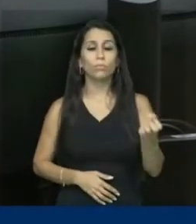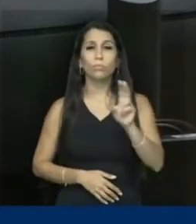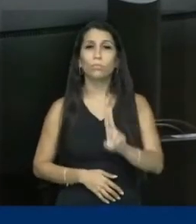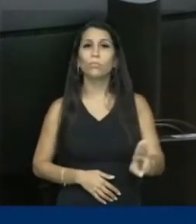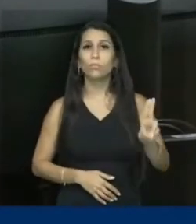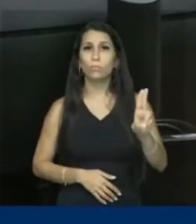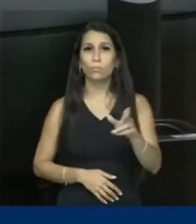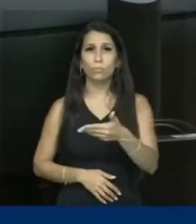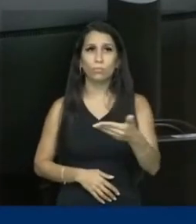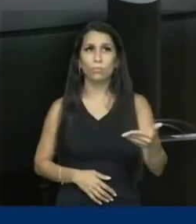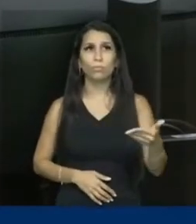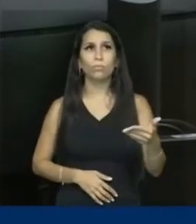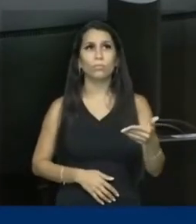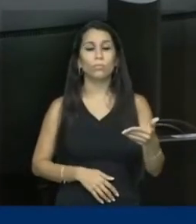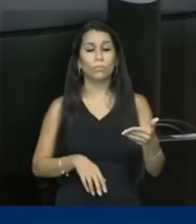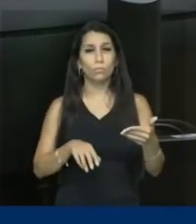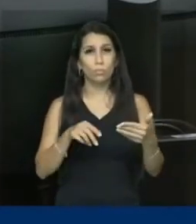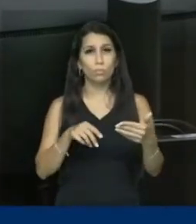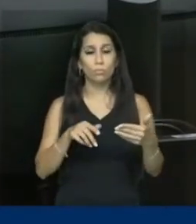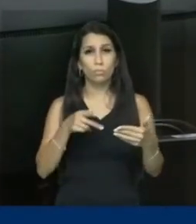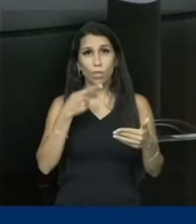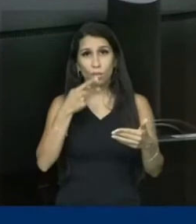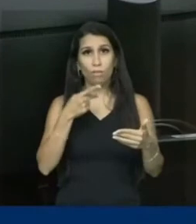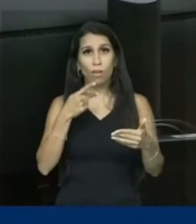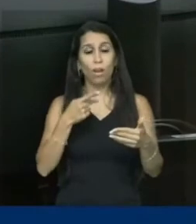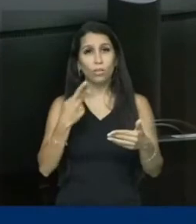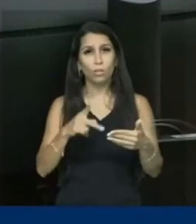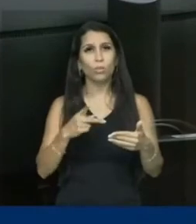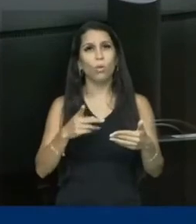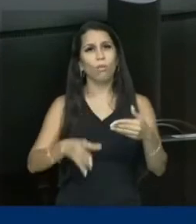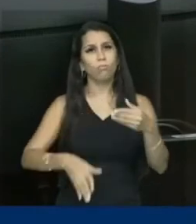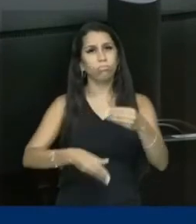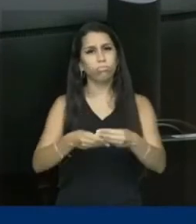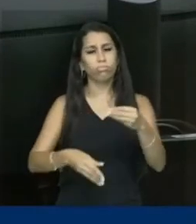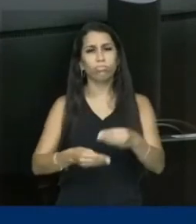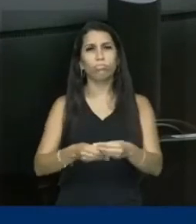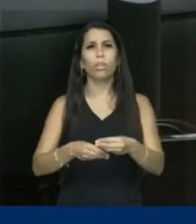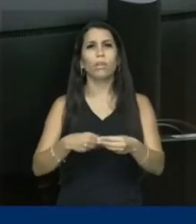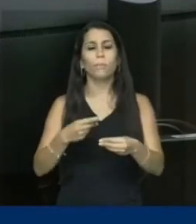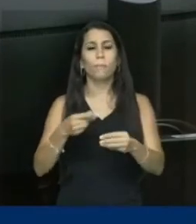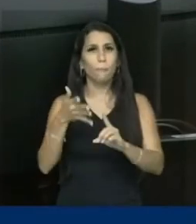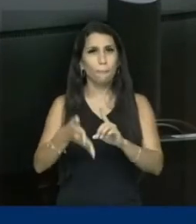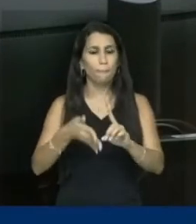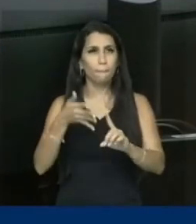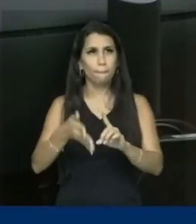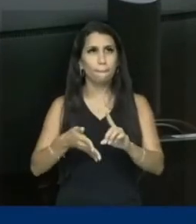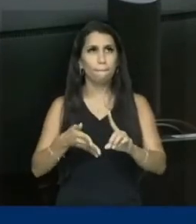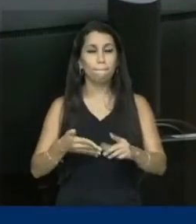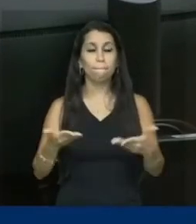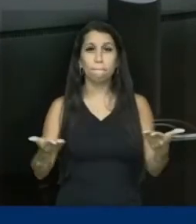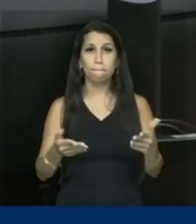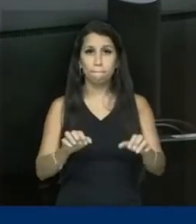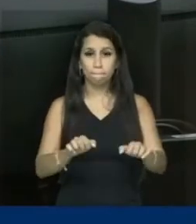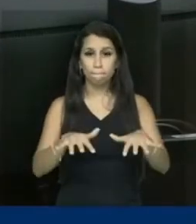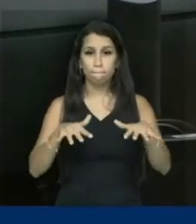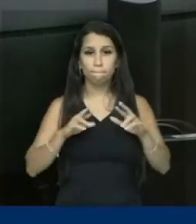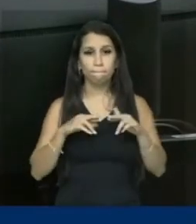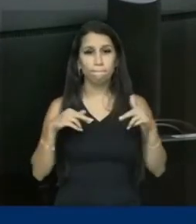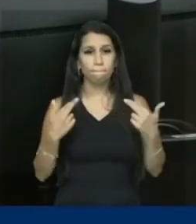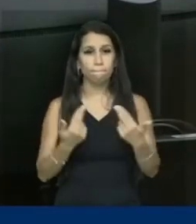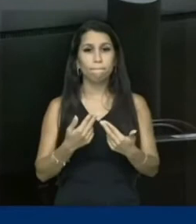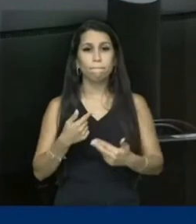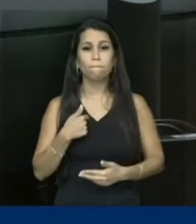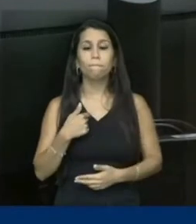farão as suas exposições e as suas contribuições, darão as suas contribuições à audiência. E